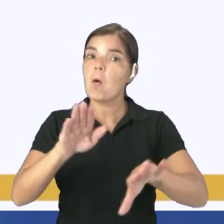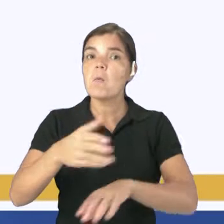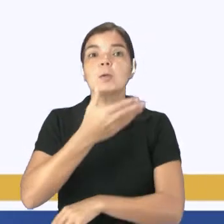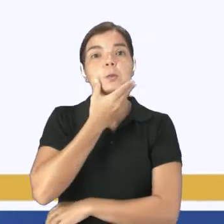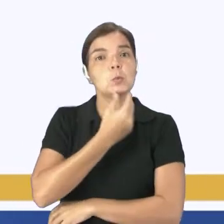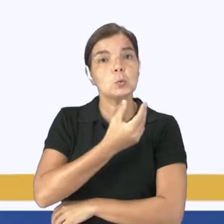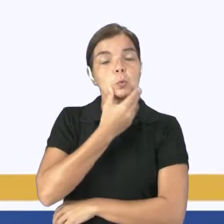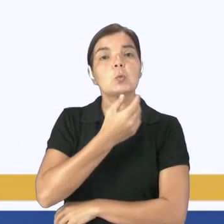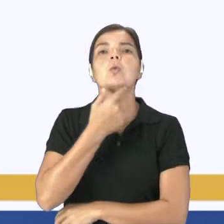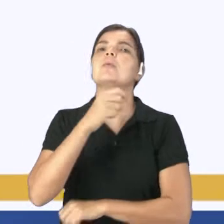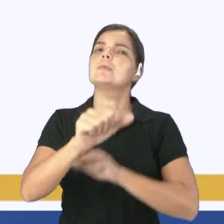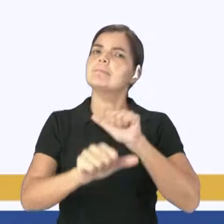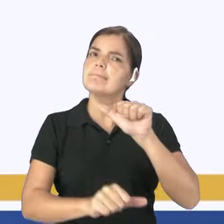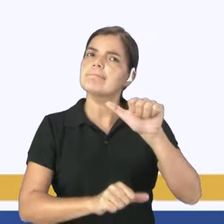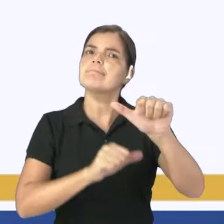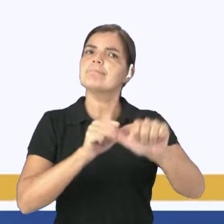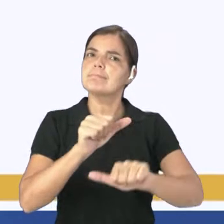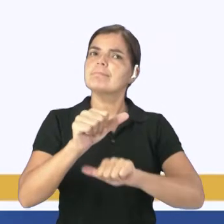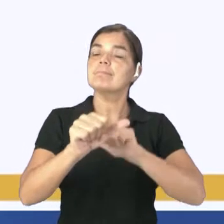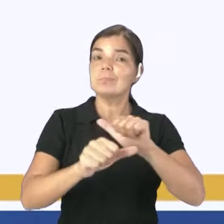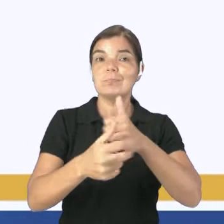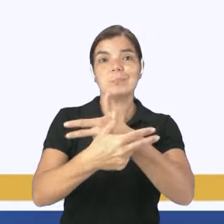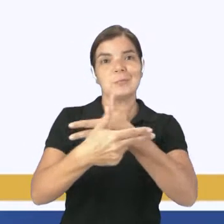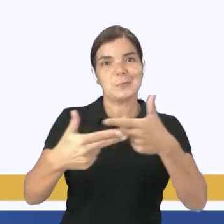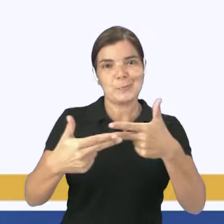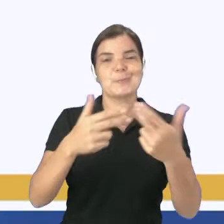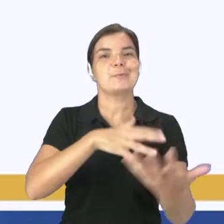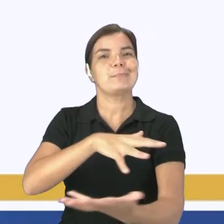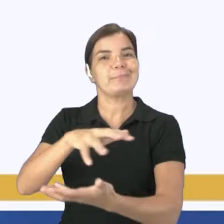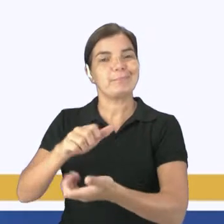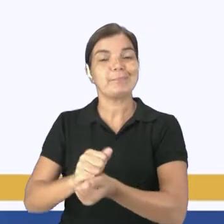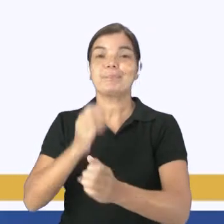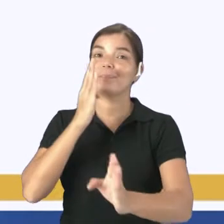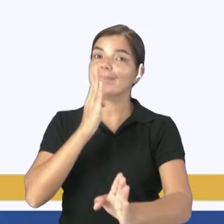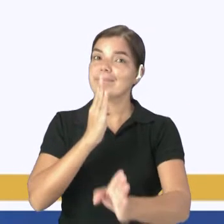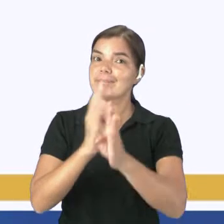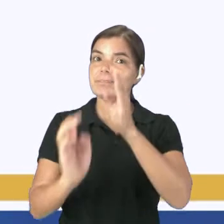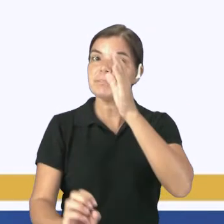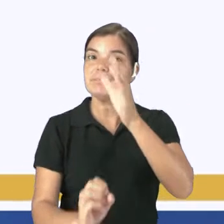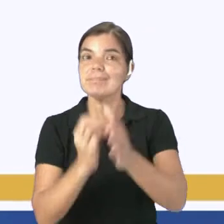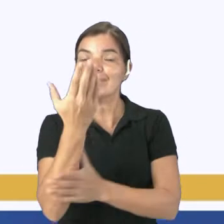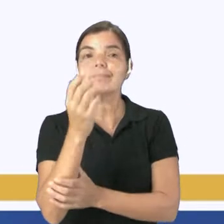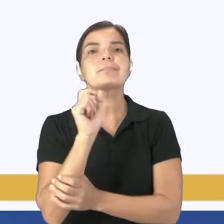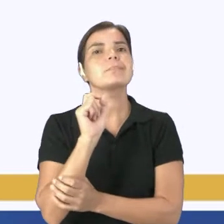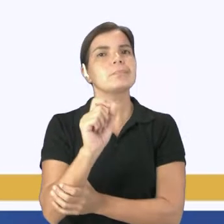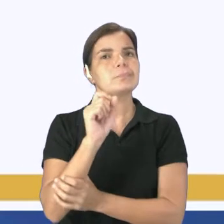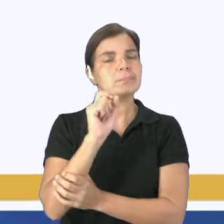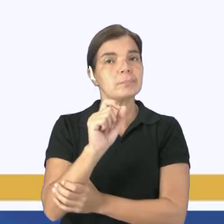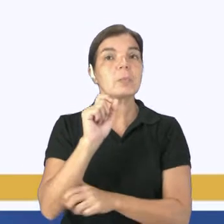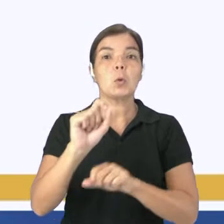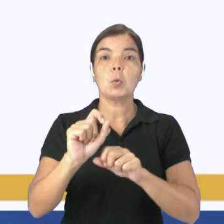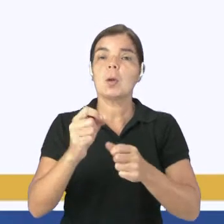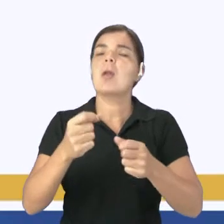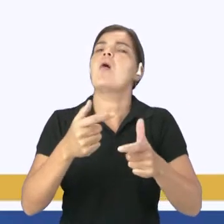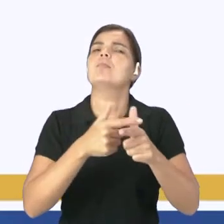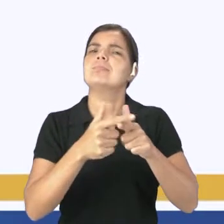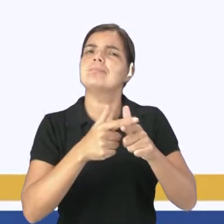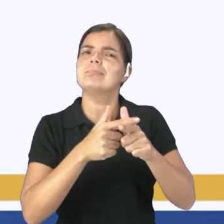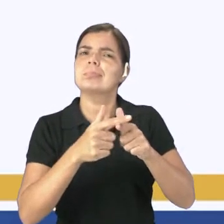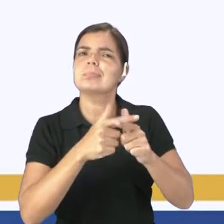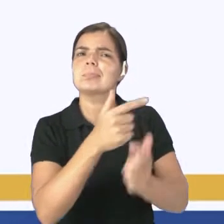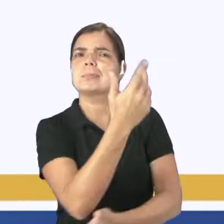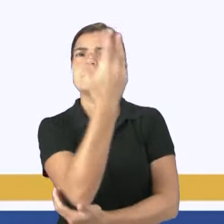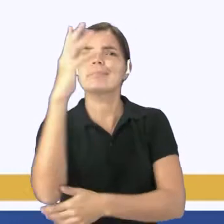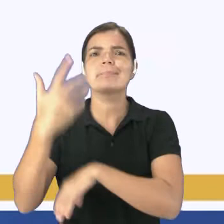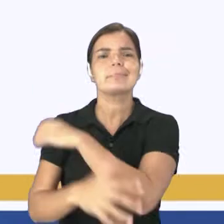modificando muitos desses cenários. Por conta disso, acabou surgindo aí a questão da degradação ambiental, né? Que acaba se